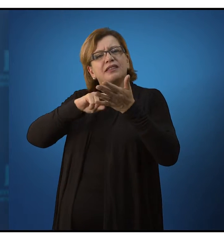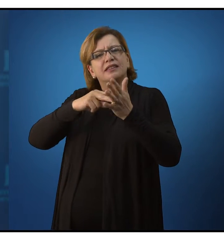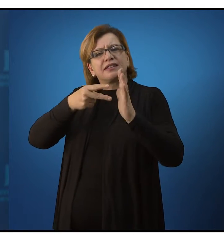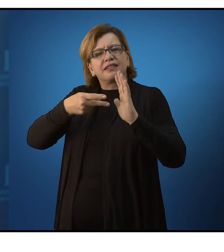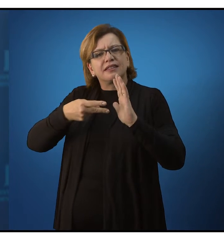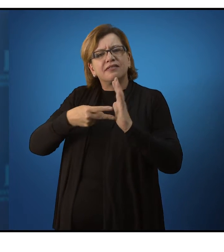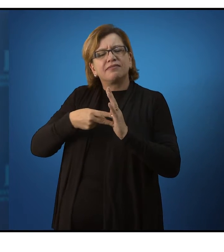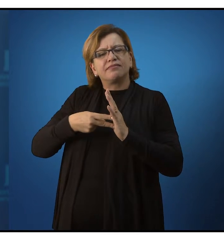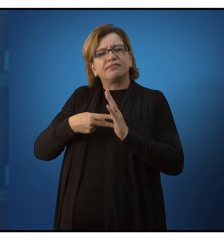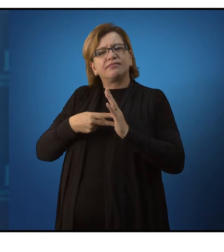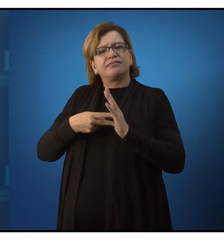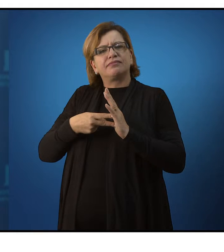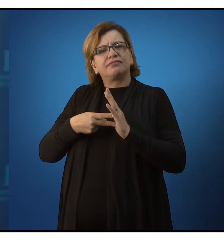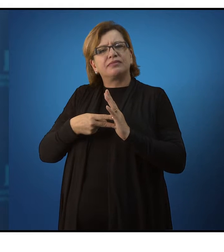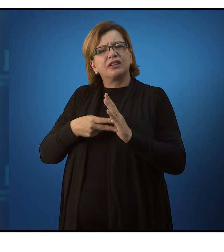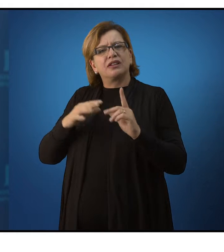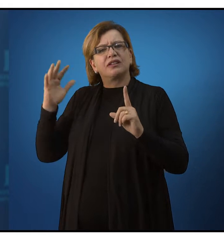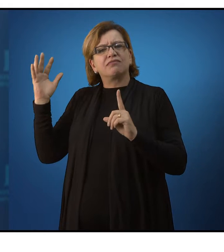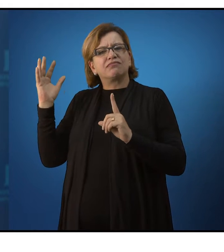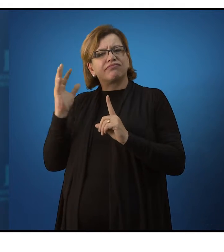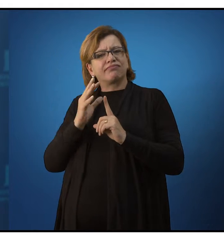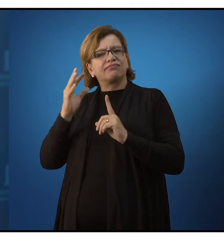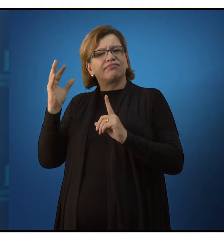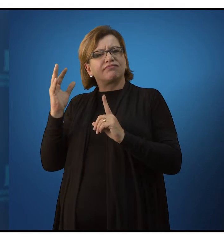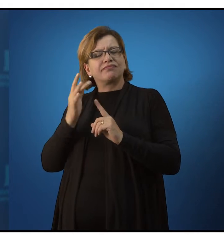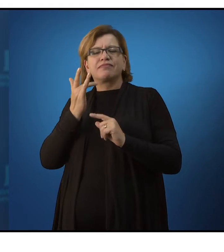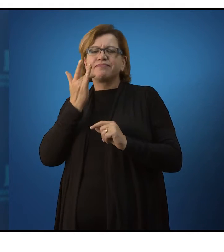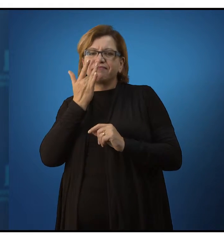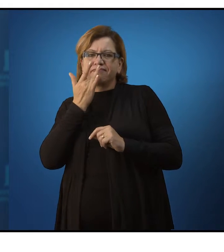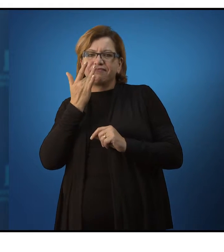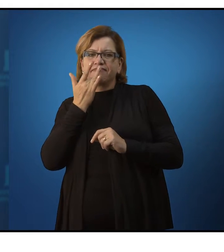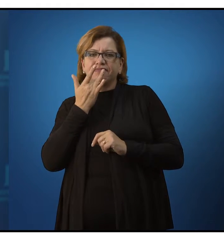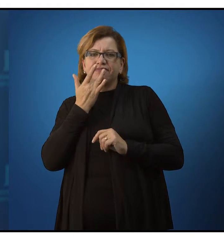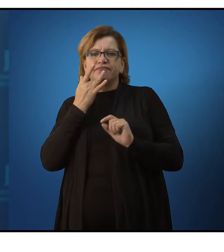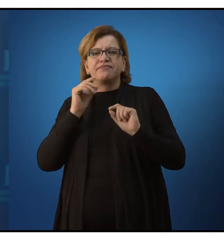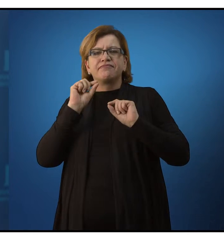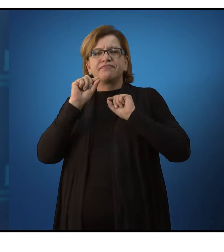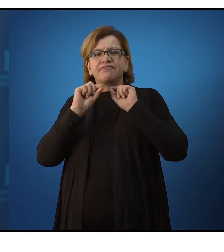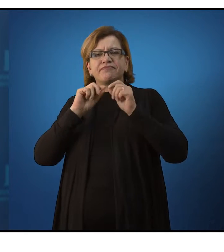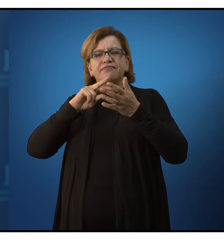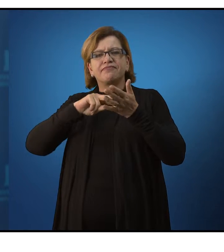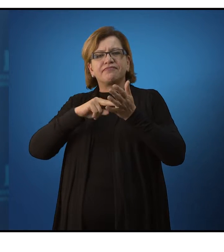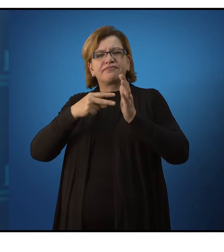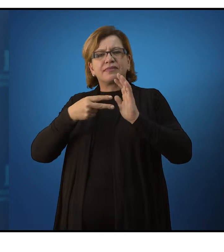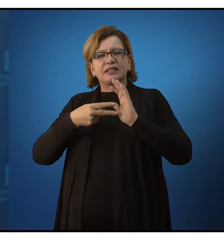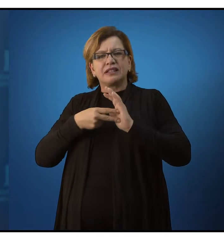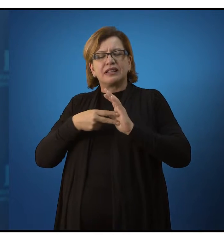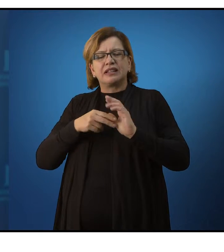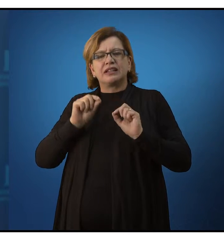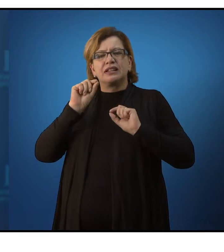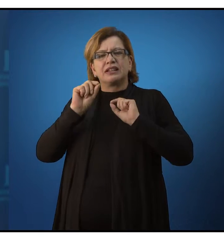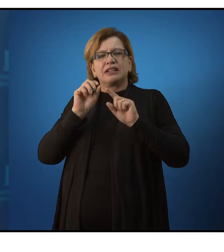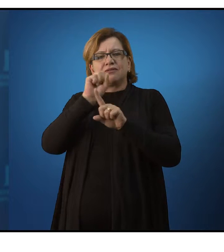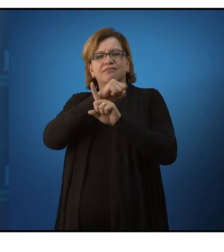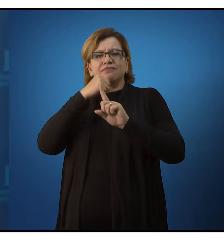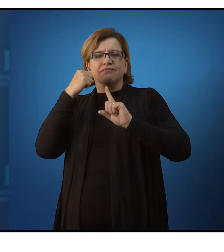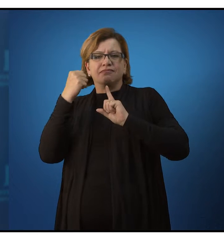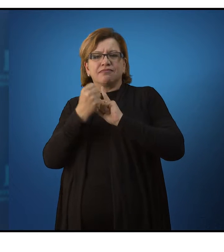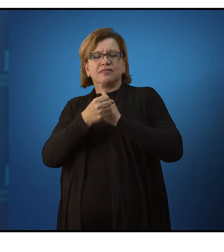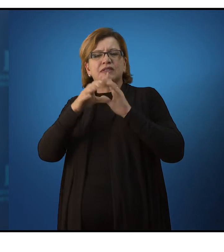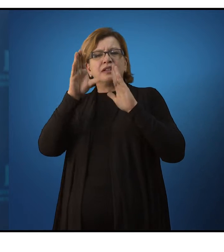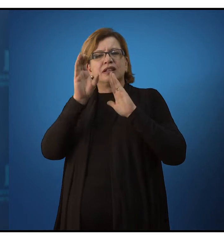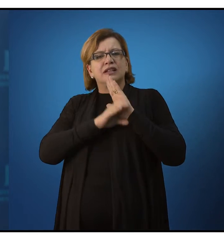na interferência da pedagogia de Paulo Freire, isso vai significar que na sociedade capitalista,